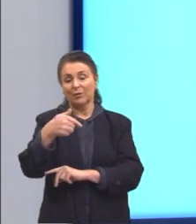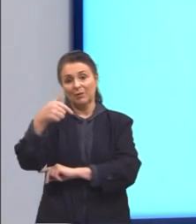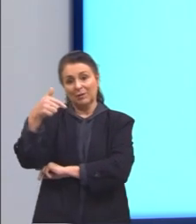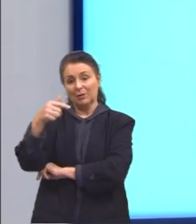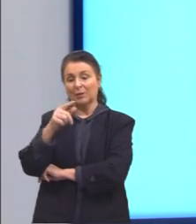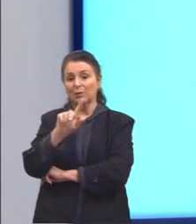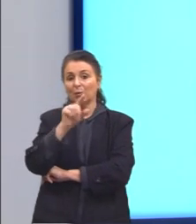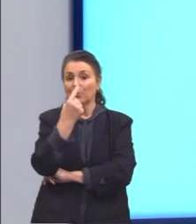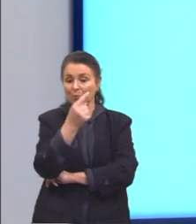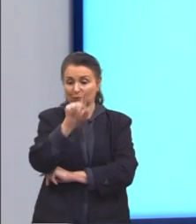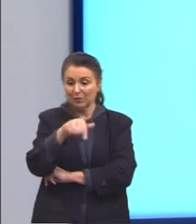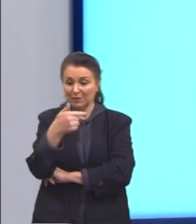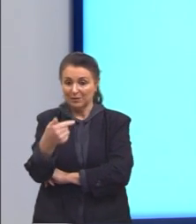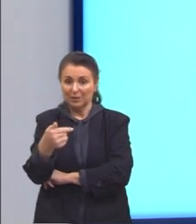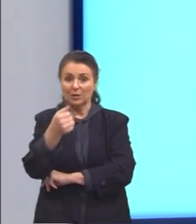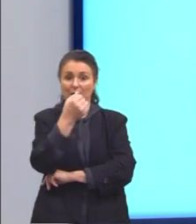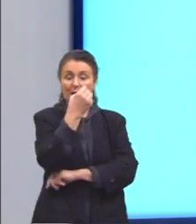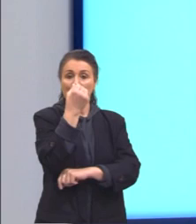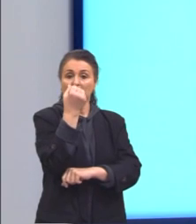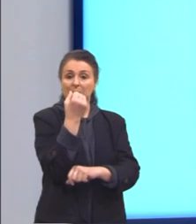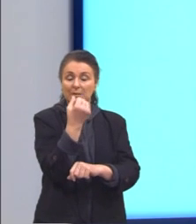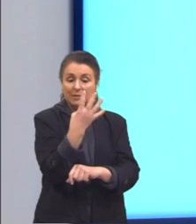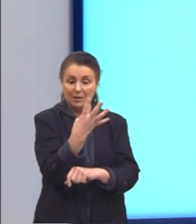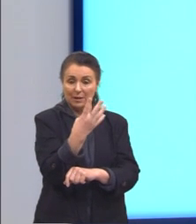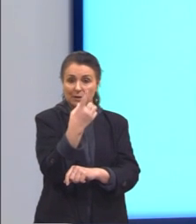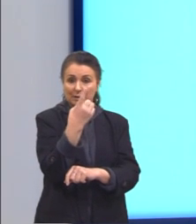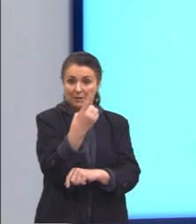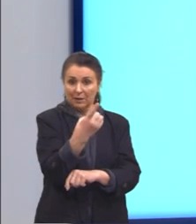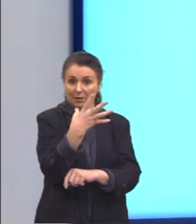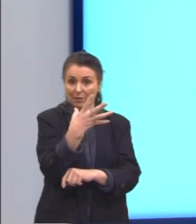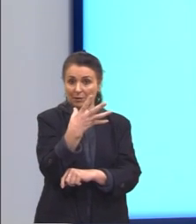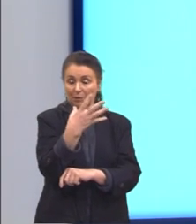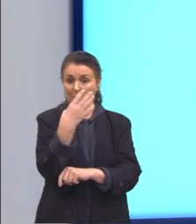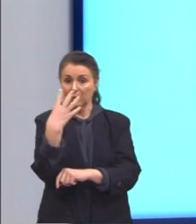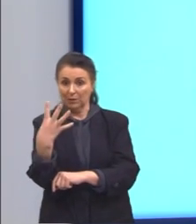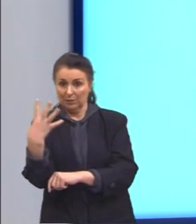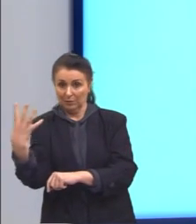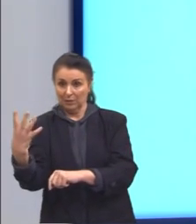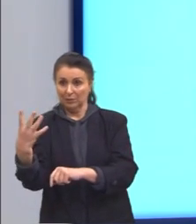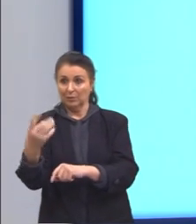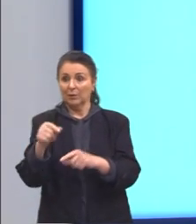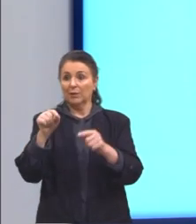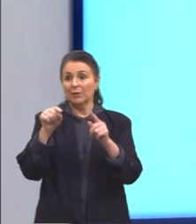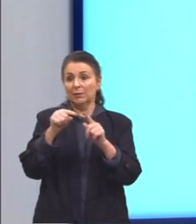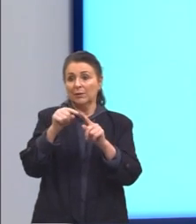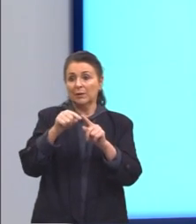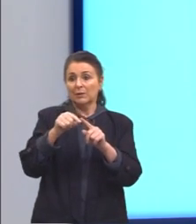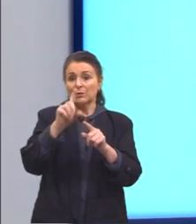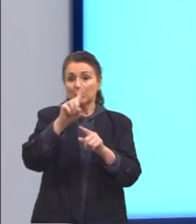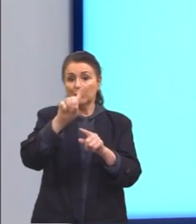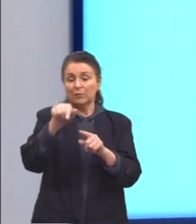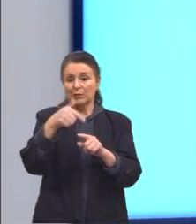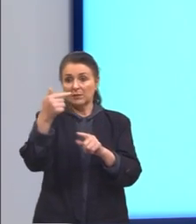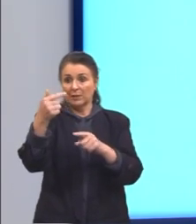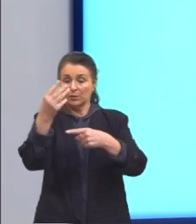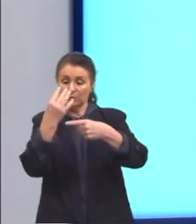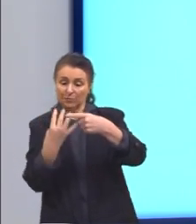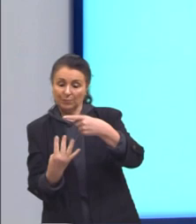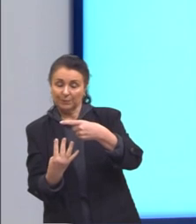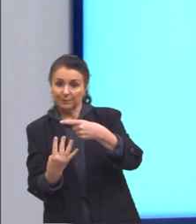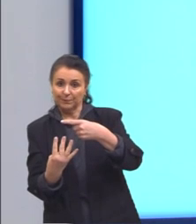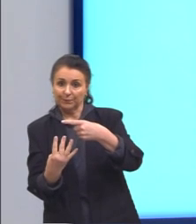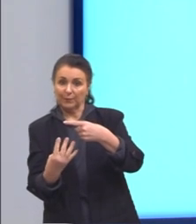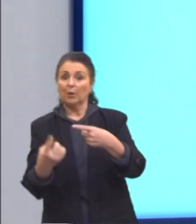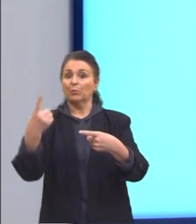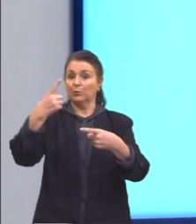Então, 144 vezes 1,7 sobre 4. Aqui, observem que antes de fazer a